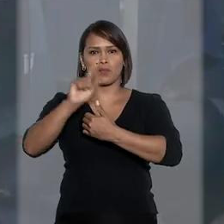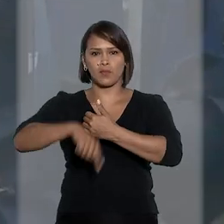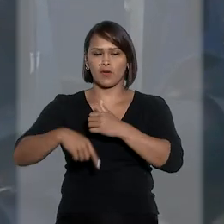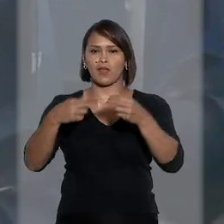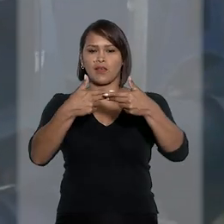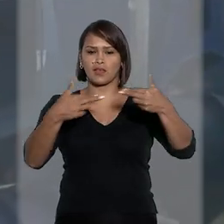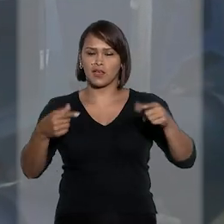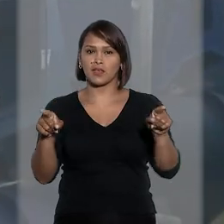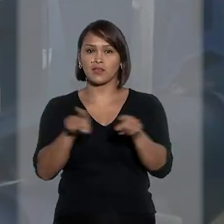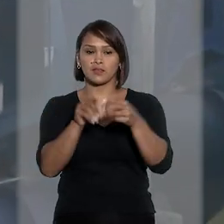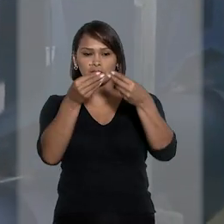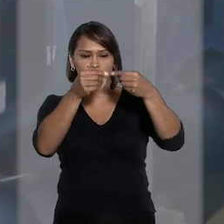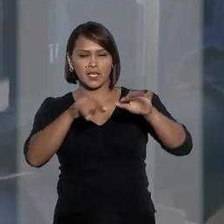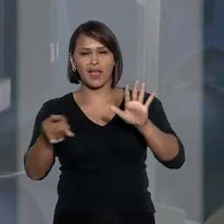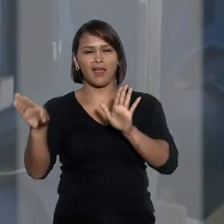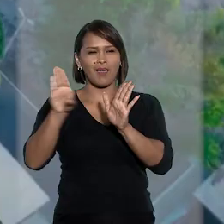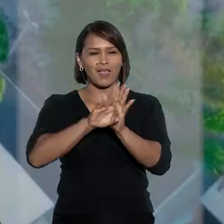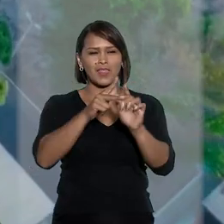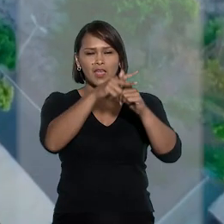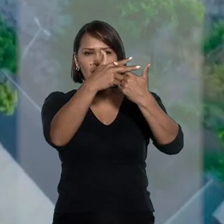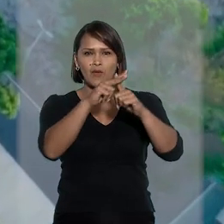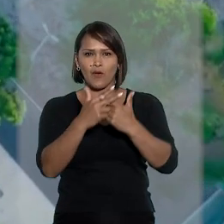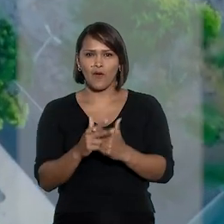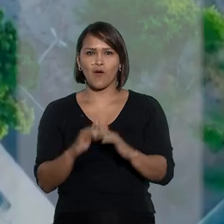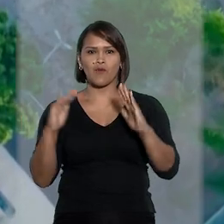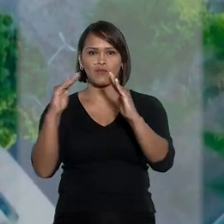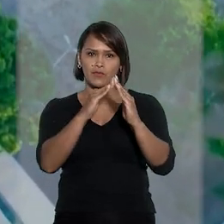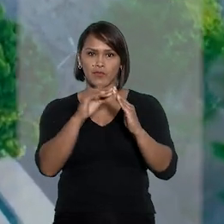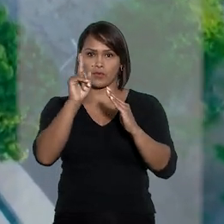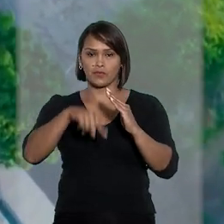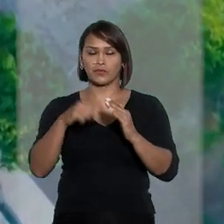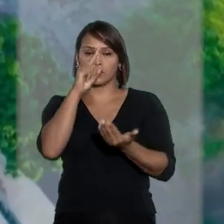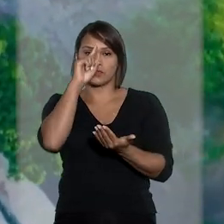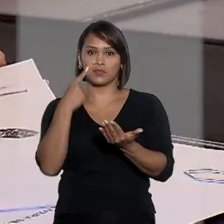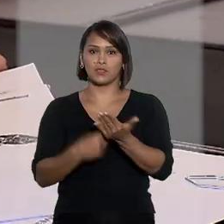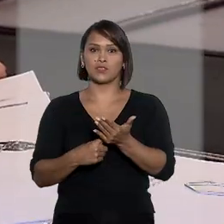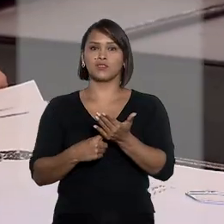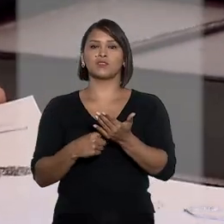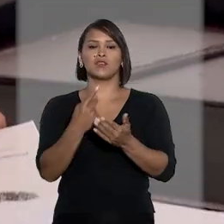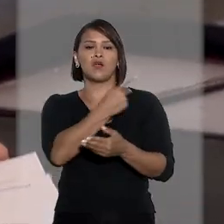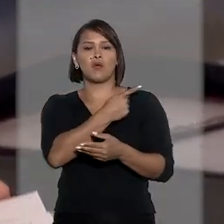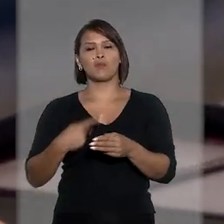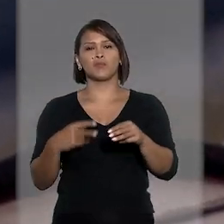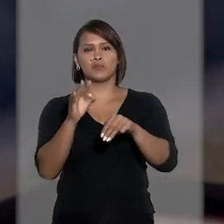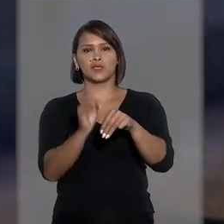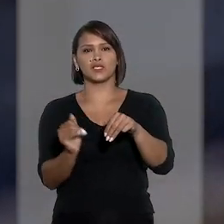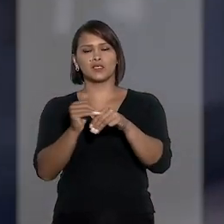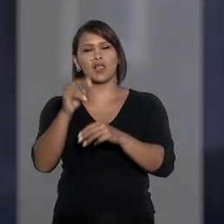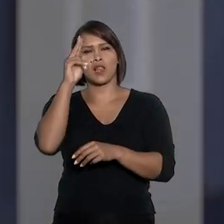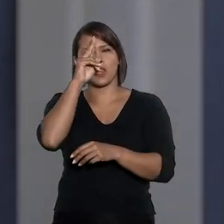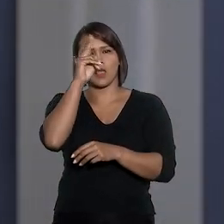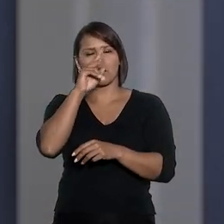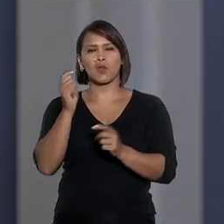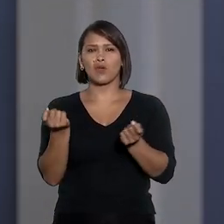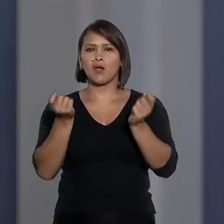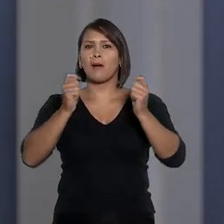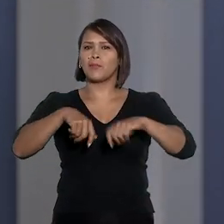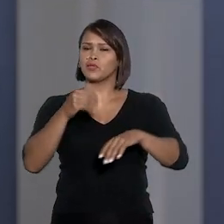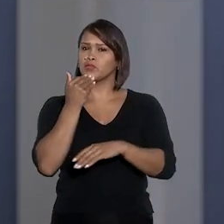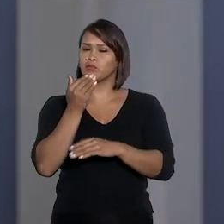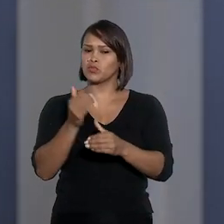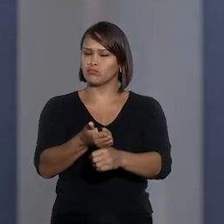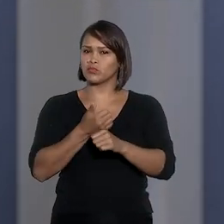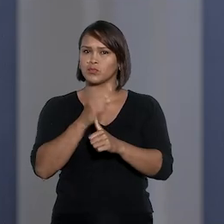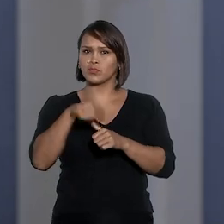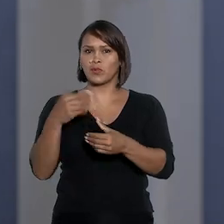materiais e morais até o efetivo reparo do seu imóvel. Na decisão, o presidente do STJ lembrou que o cabimento do